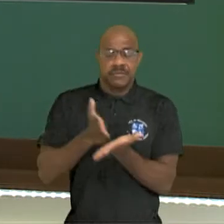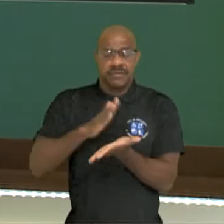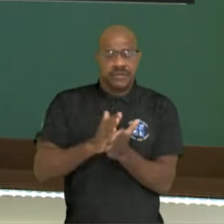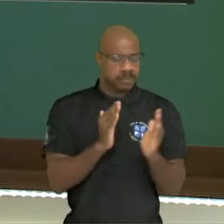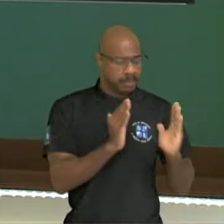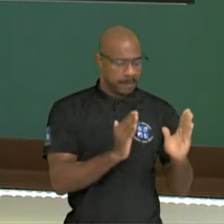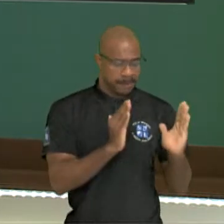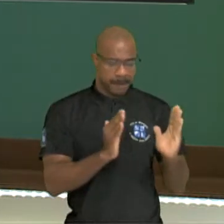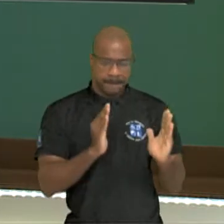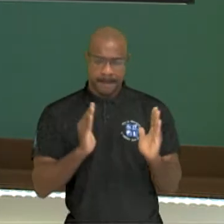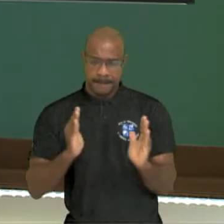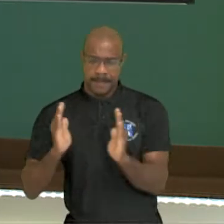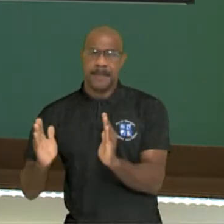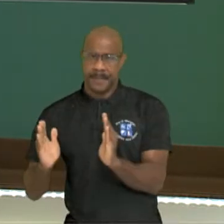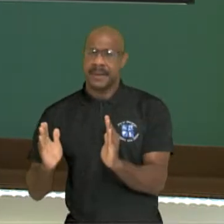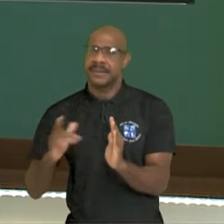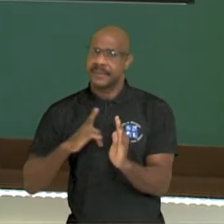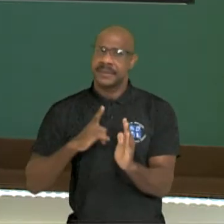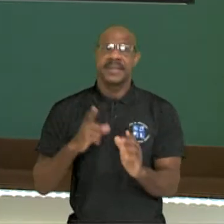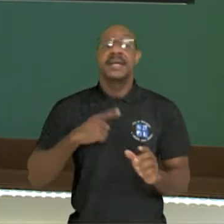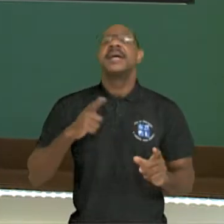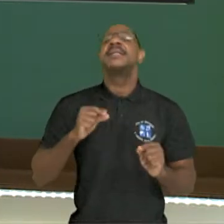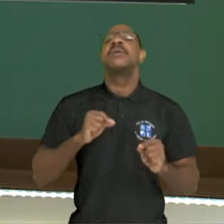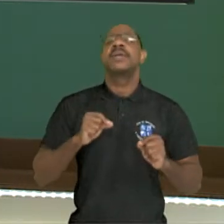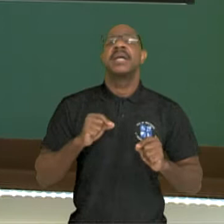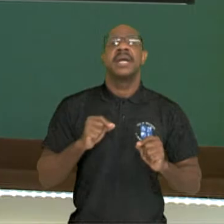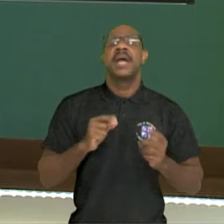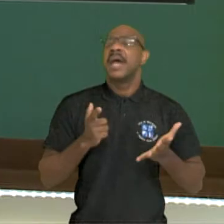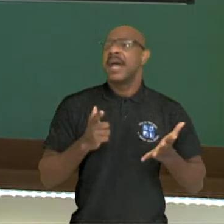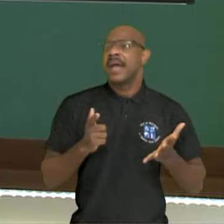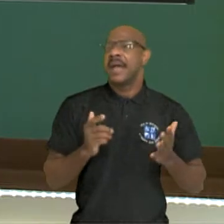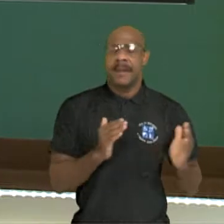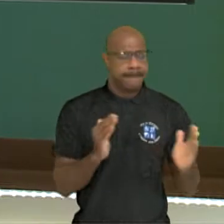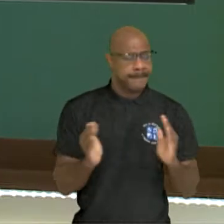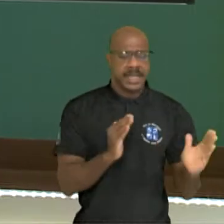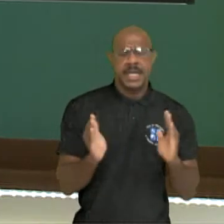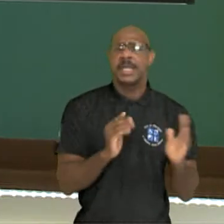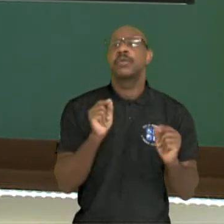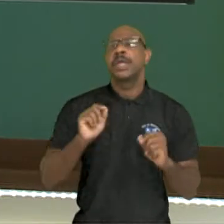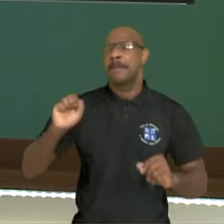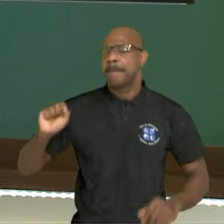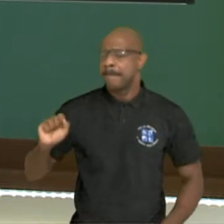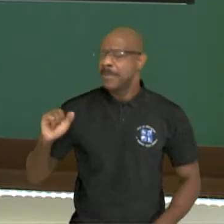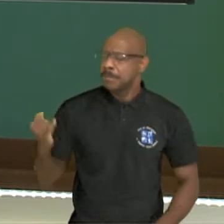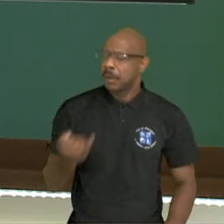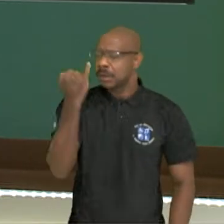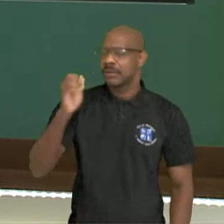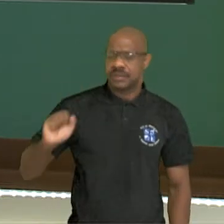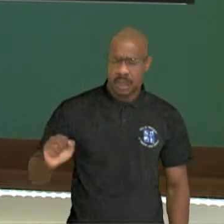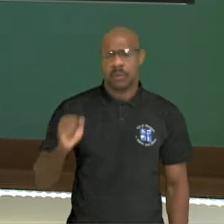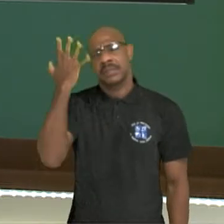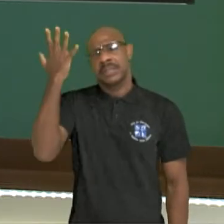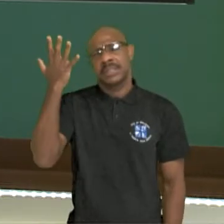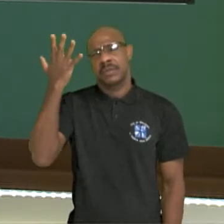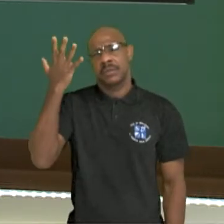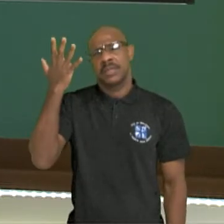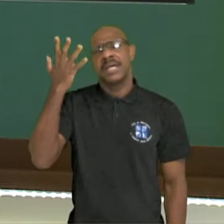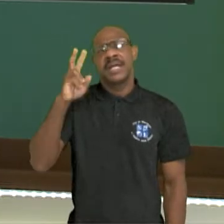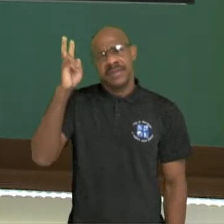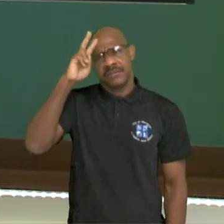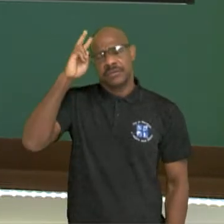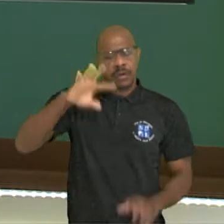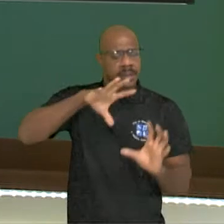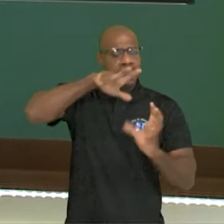essas eras e períodos tem momentos importantes, fatores importantes que aconteceram ao longo da história da Terra. Mas nós